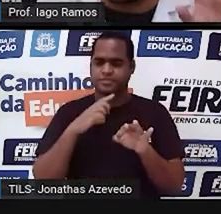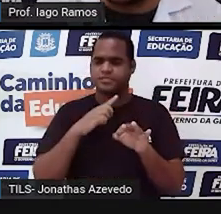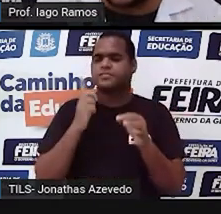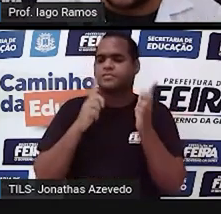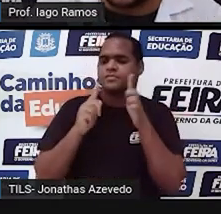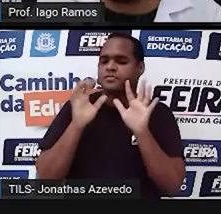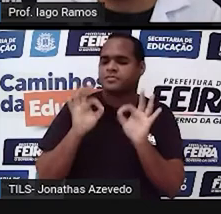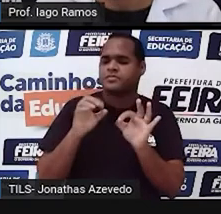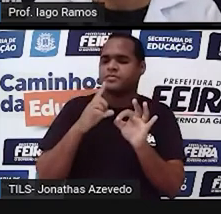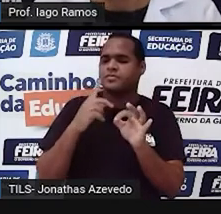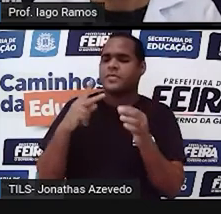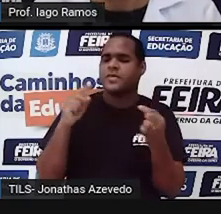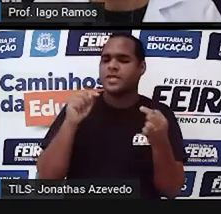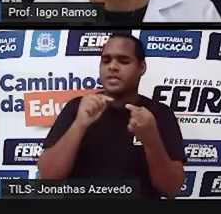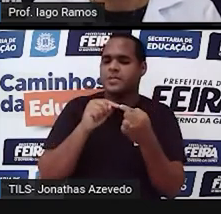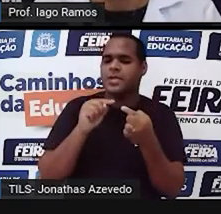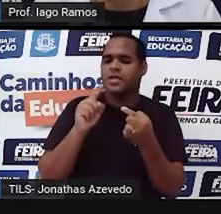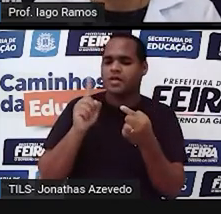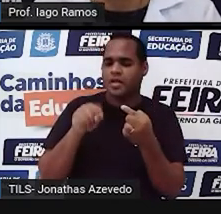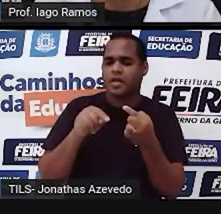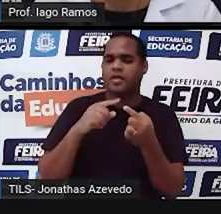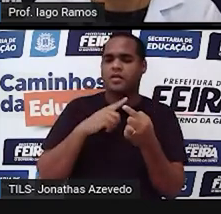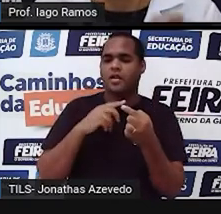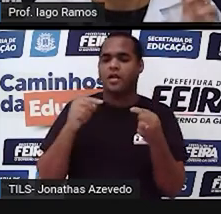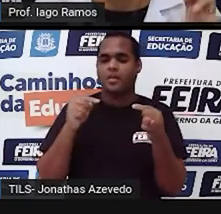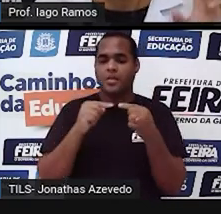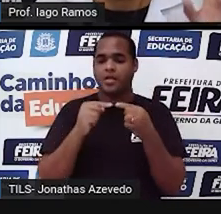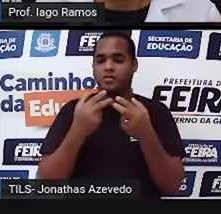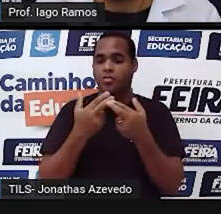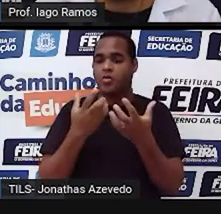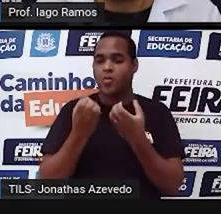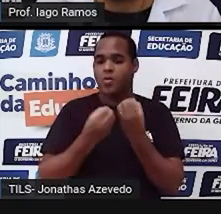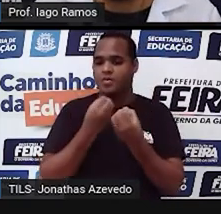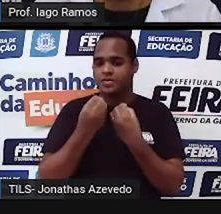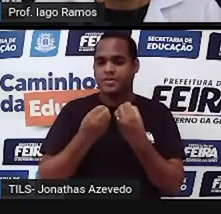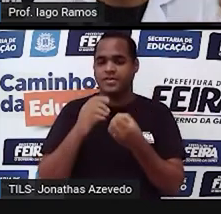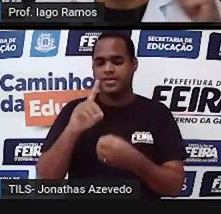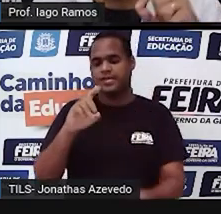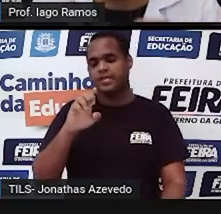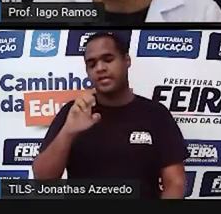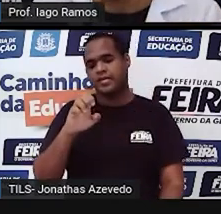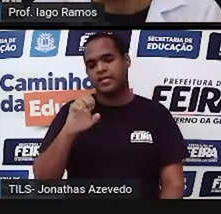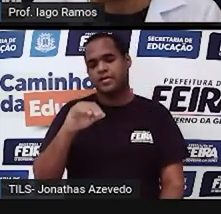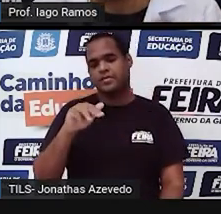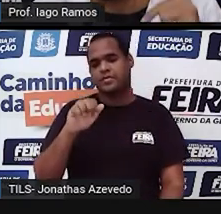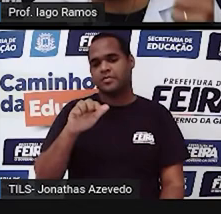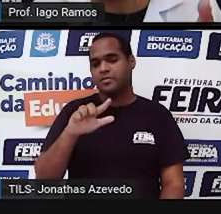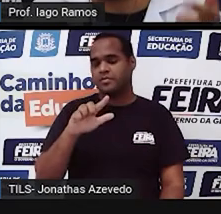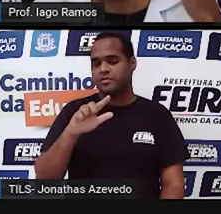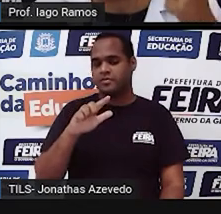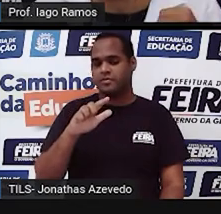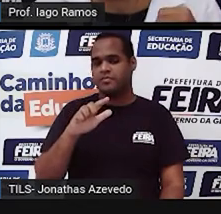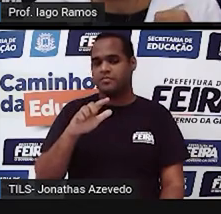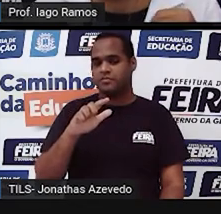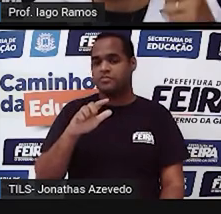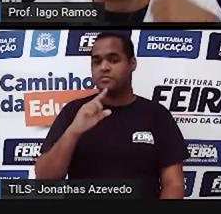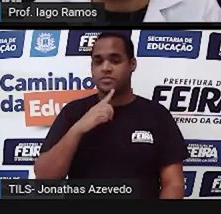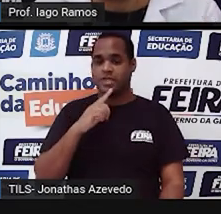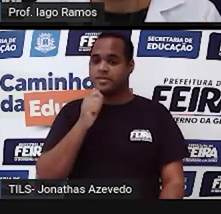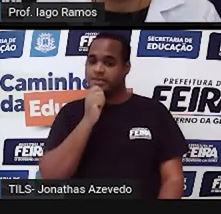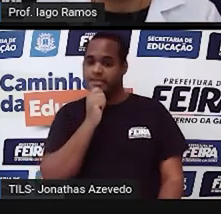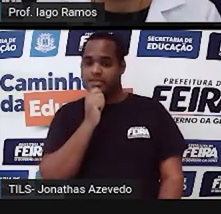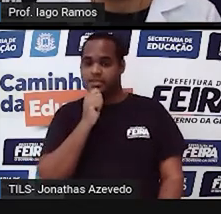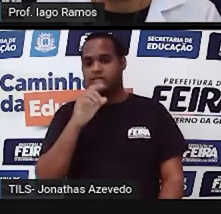aquela forma ali é a forma que a gente chama de forma decimal. Sem vírgula seria a forma